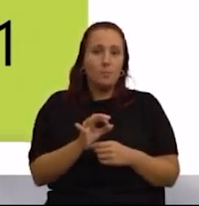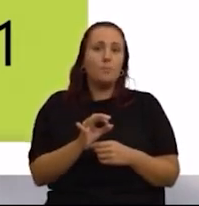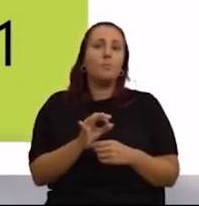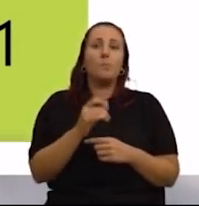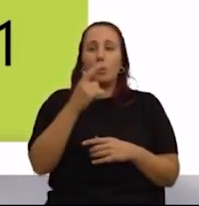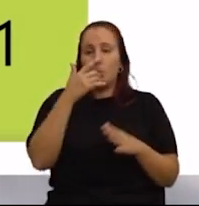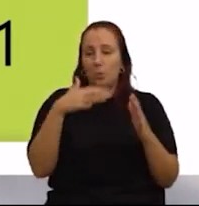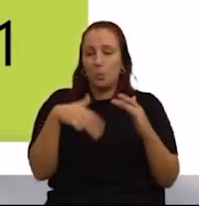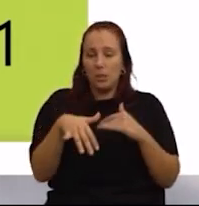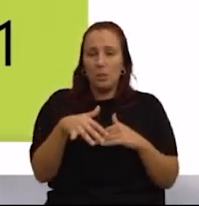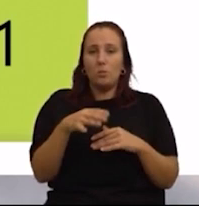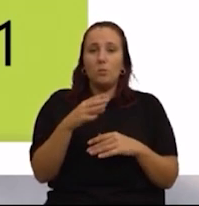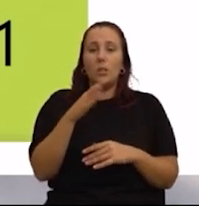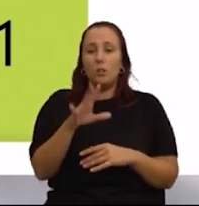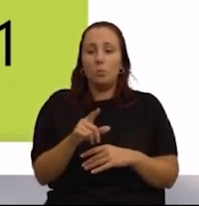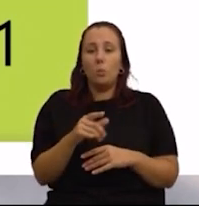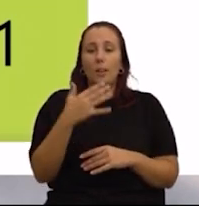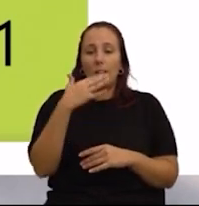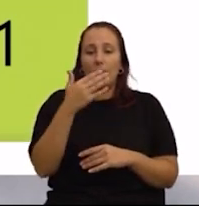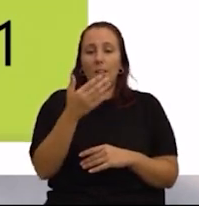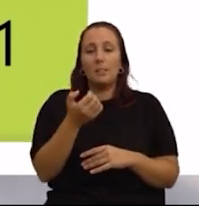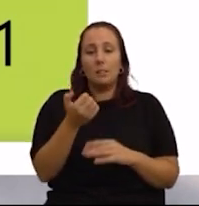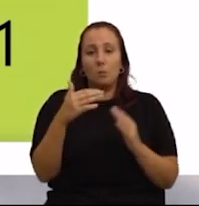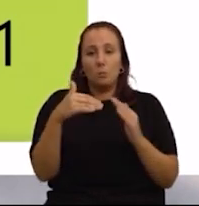de idade.